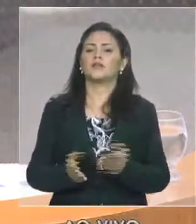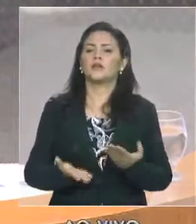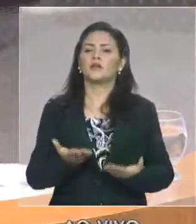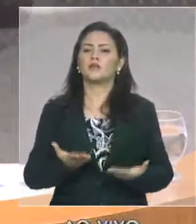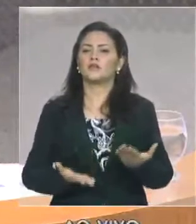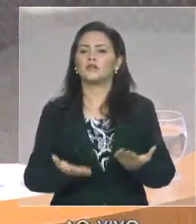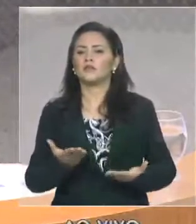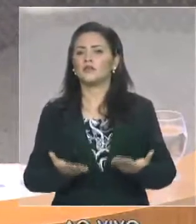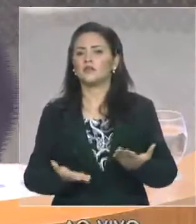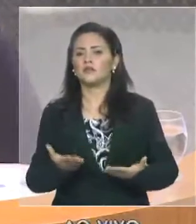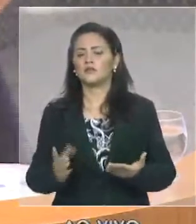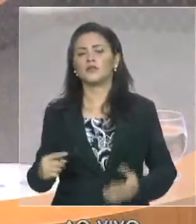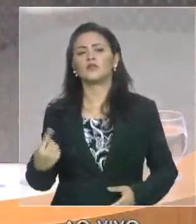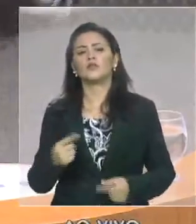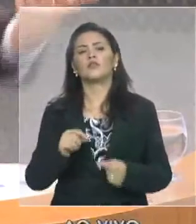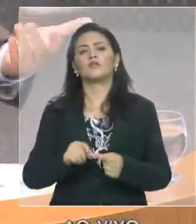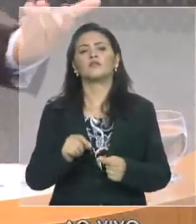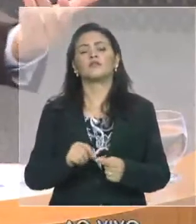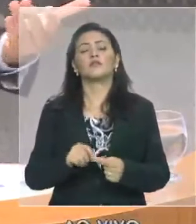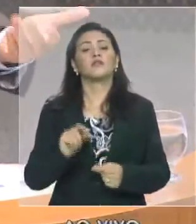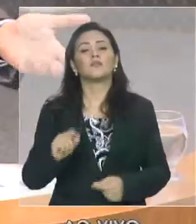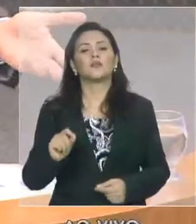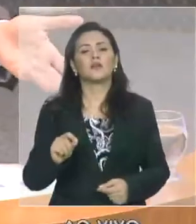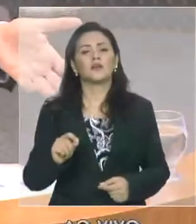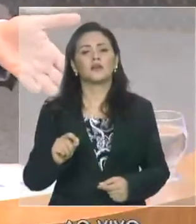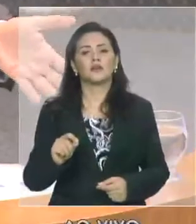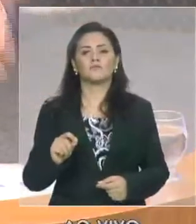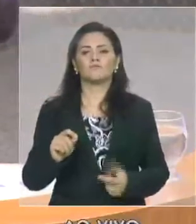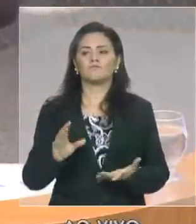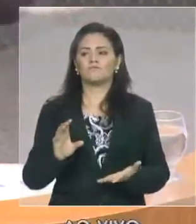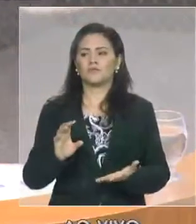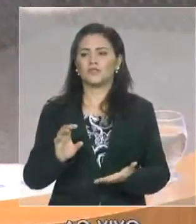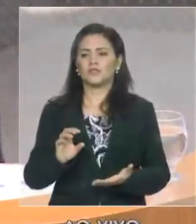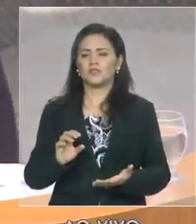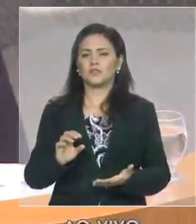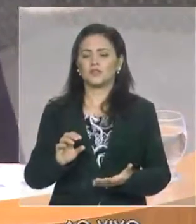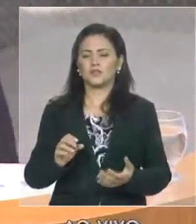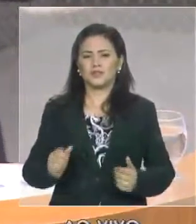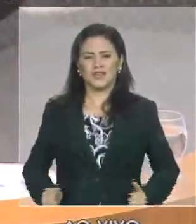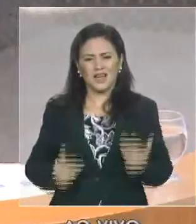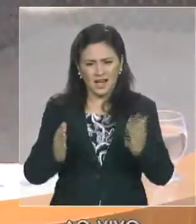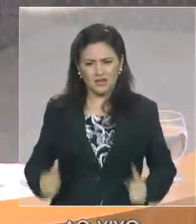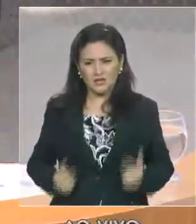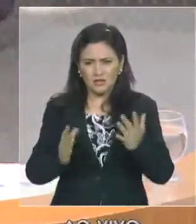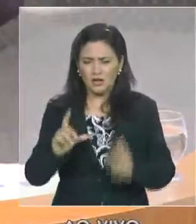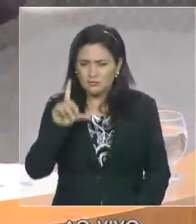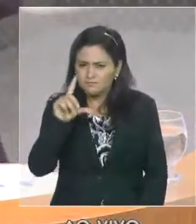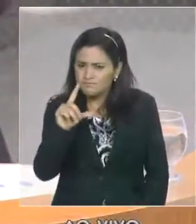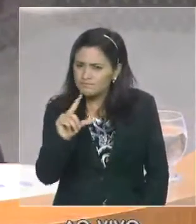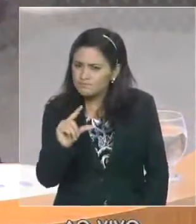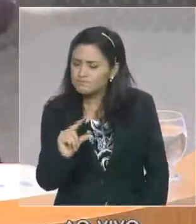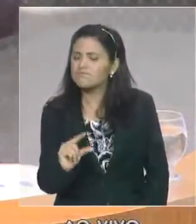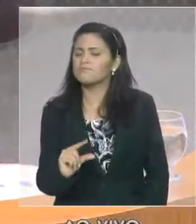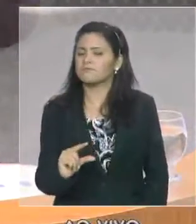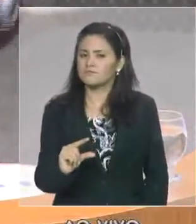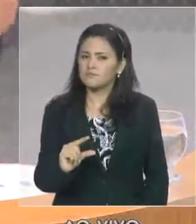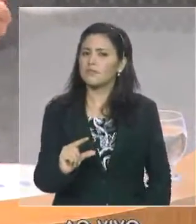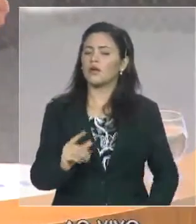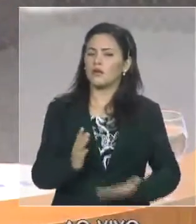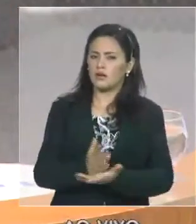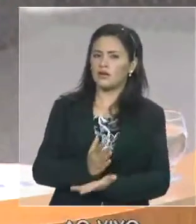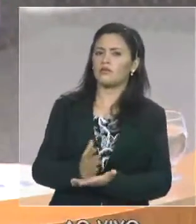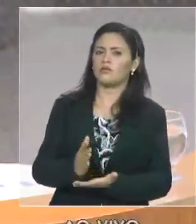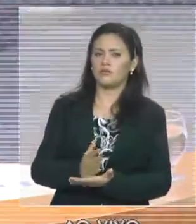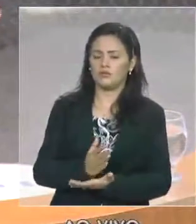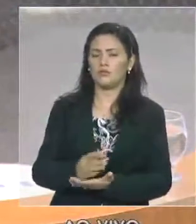vamos fazer novos cortes de despesas agora, despesas alusivas ao curteio, há um trabalho liderado pelo